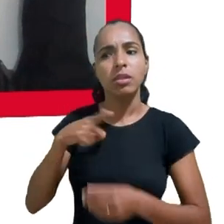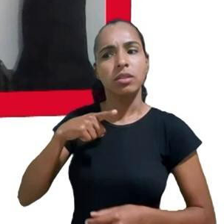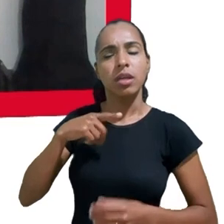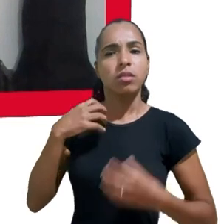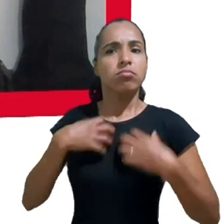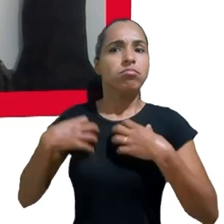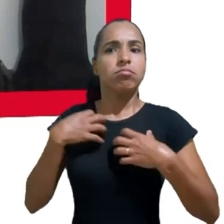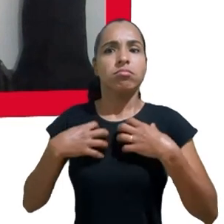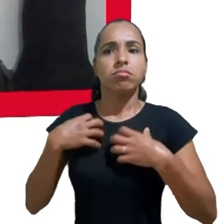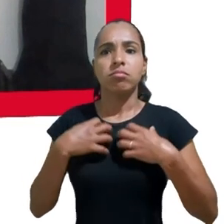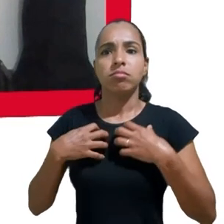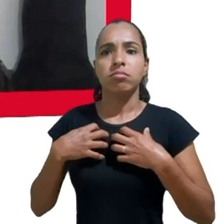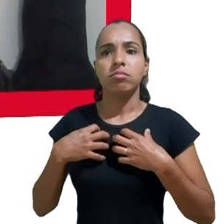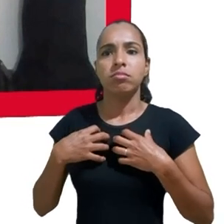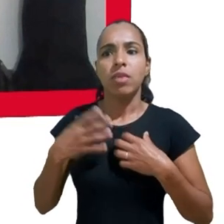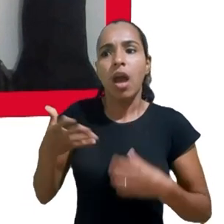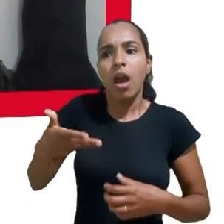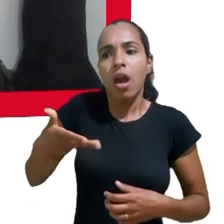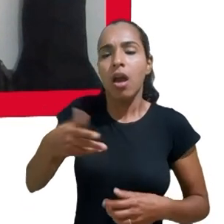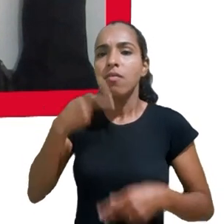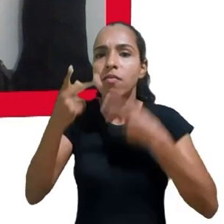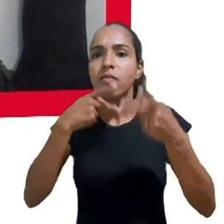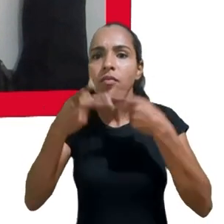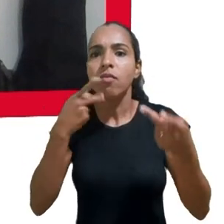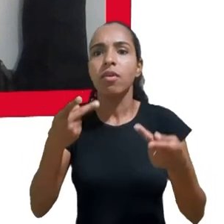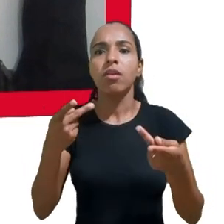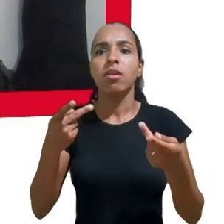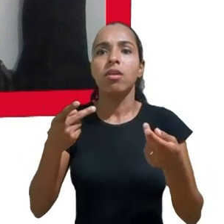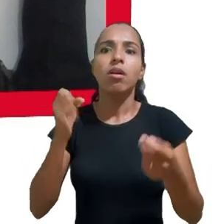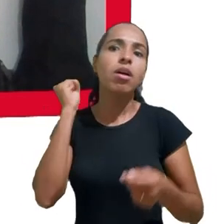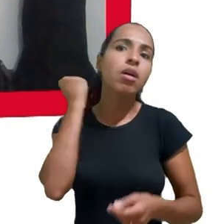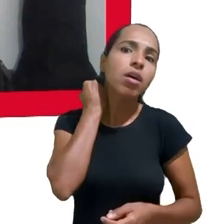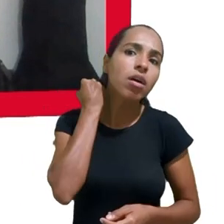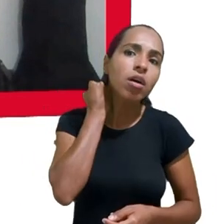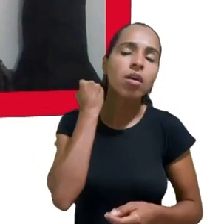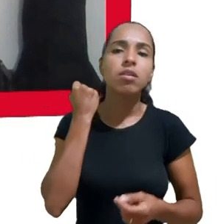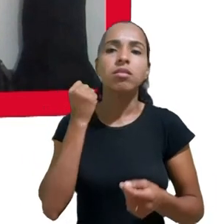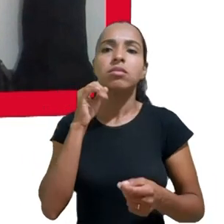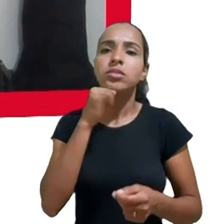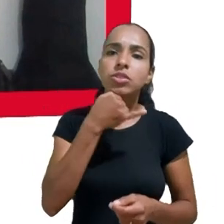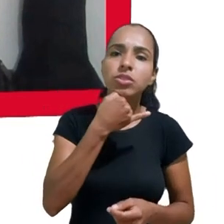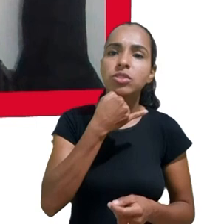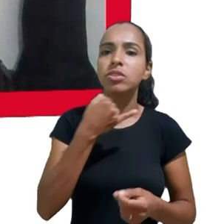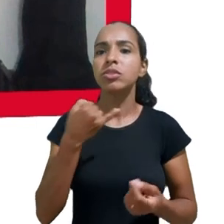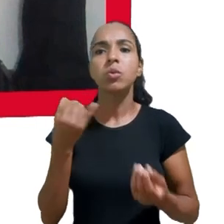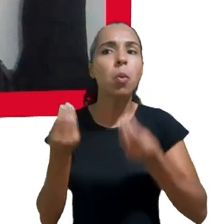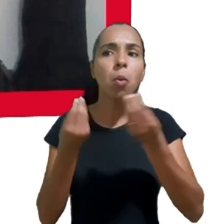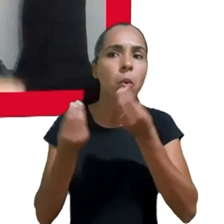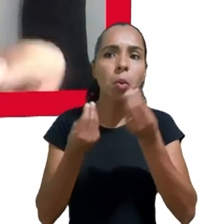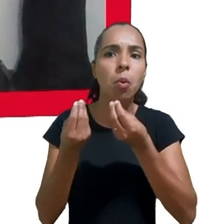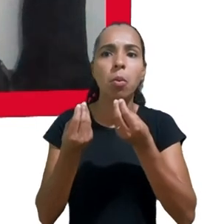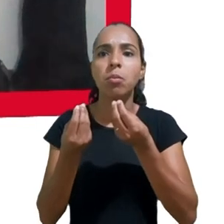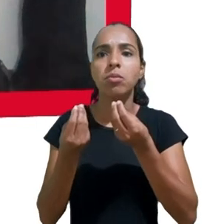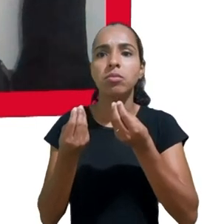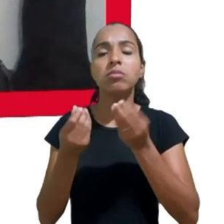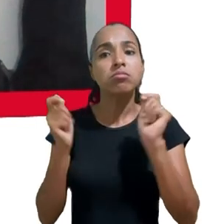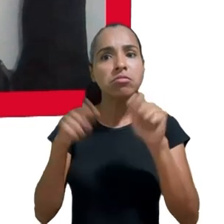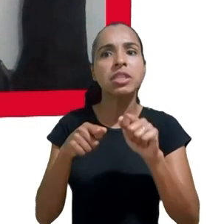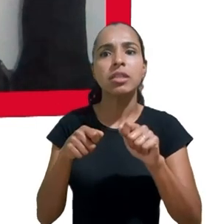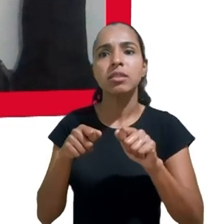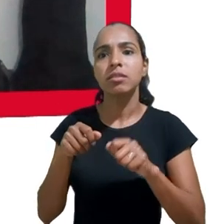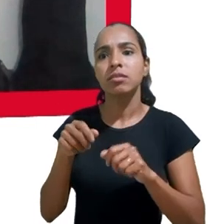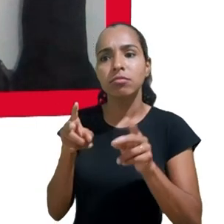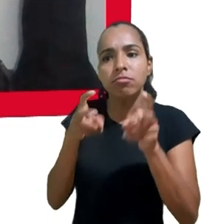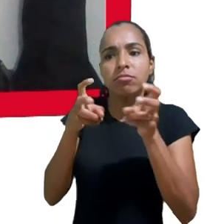cansado, estressado, alegre, e os processos de catalogação e perfilização são cada vez mais processos de perfilização de